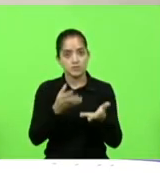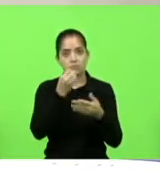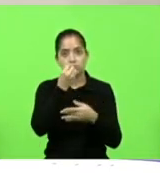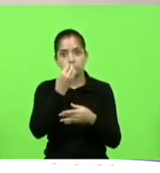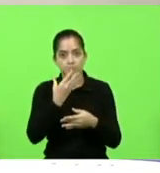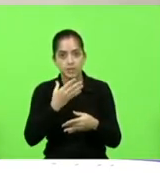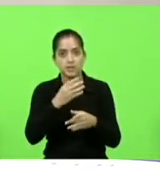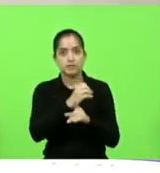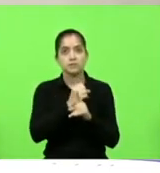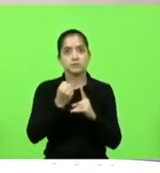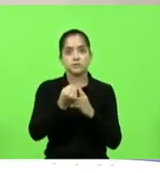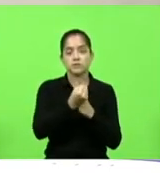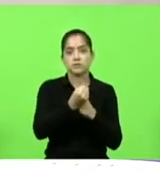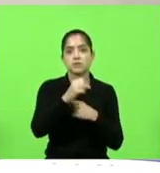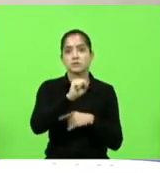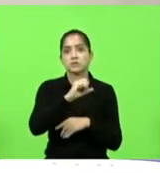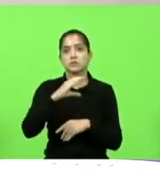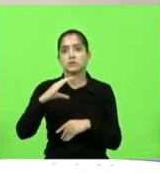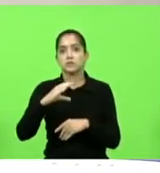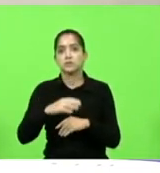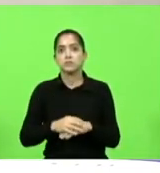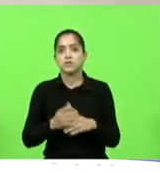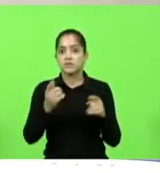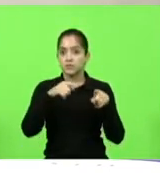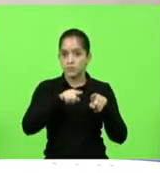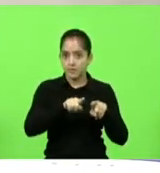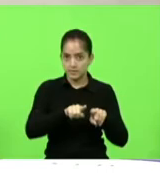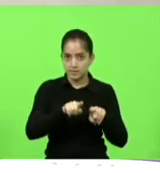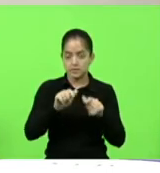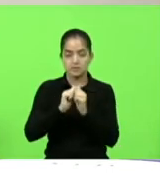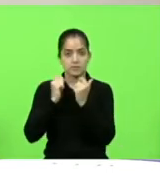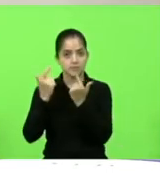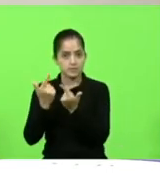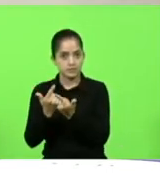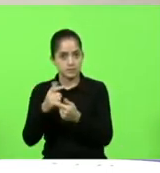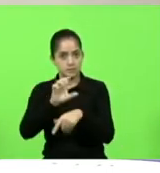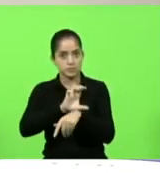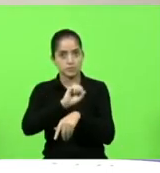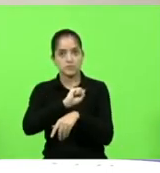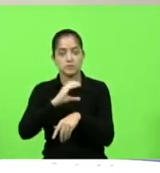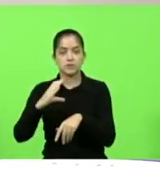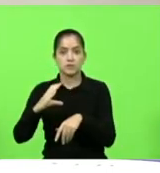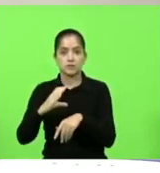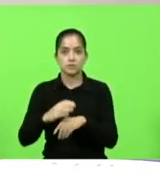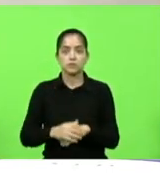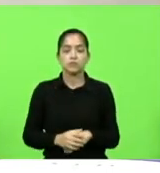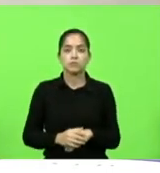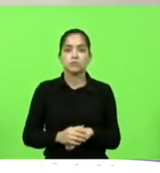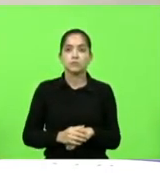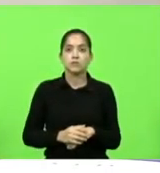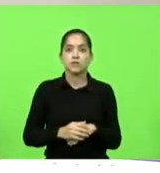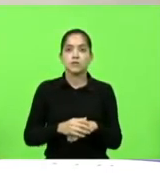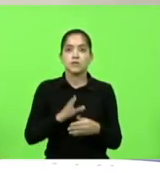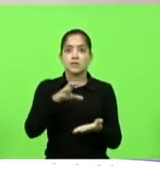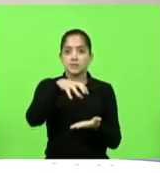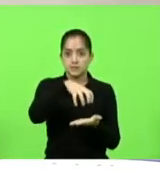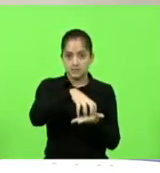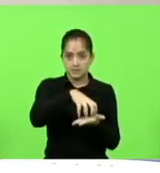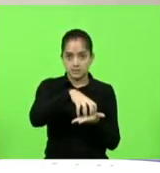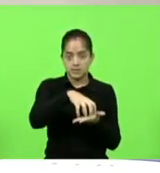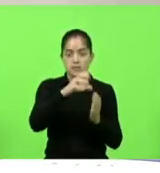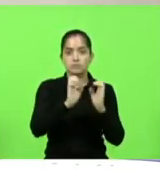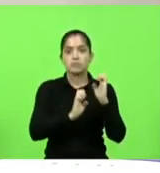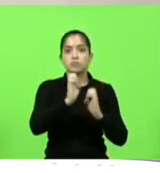sociedade catarinense. São parceiros da Assembleia Legislativa do Estado de Santa Catarina, Centro de Integração de Empresas